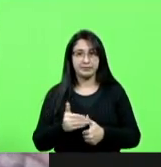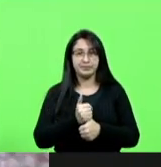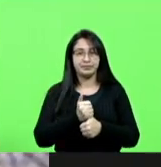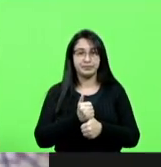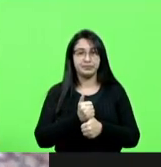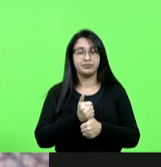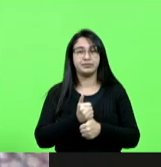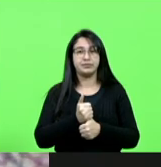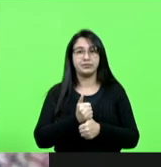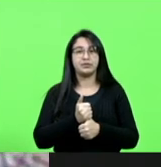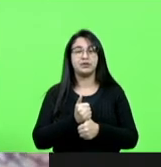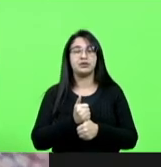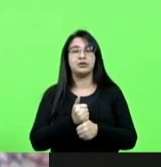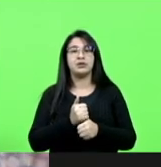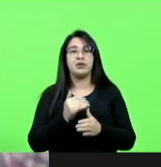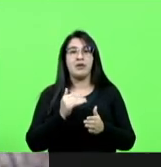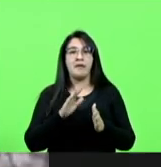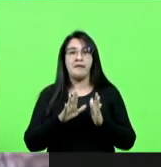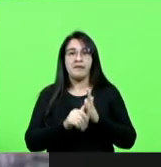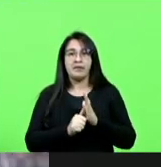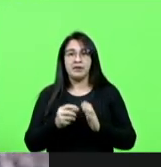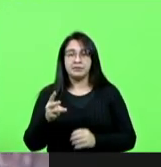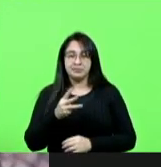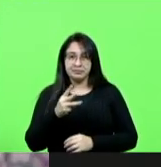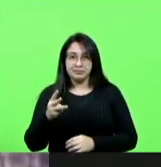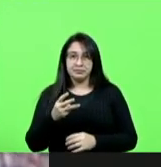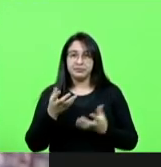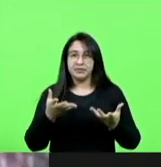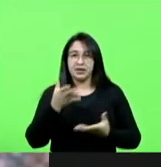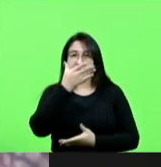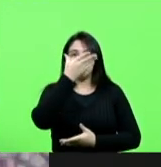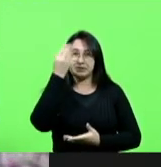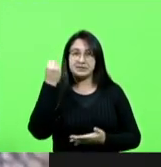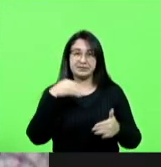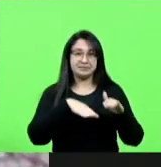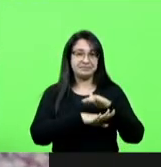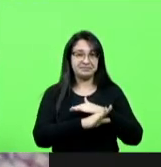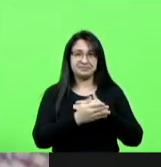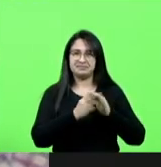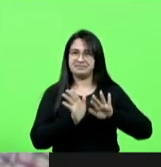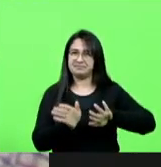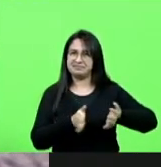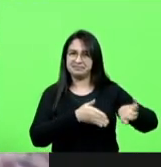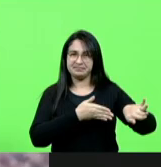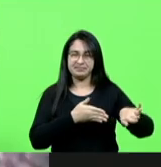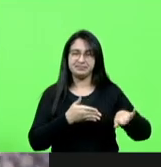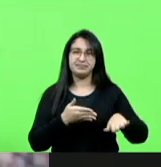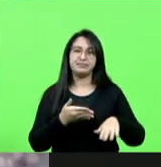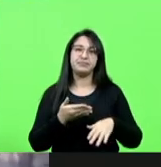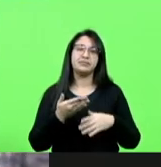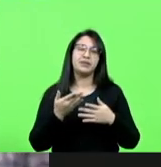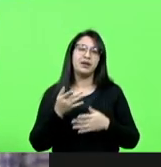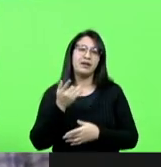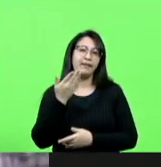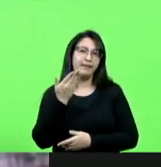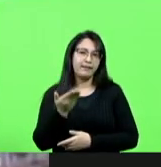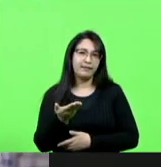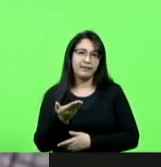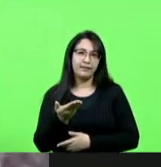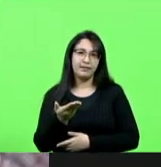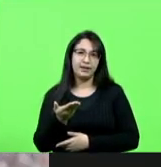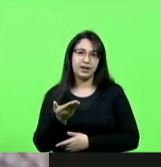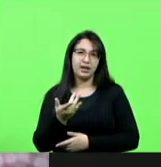dos 33 milhões que quer esconder e enterrar este roubo dos 33 milhões será que ele vai ter esse